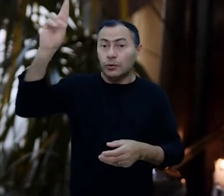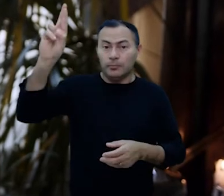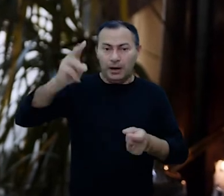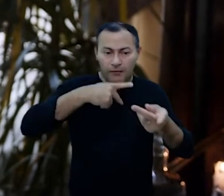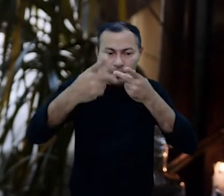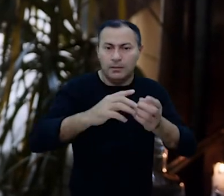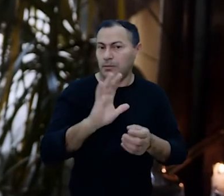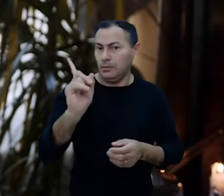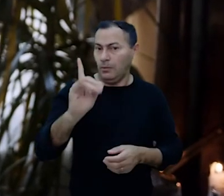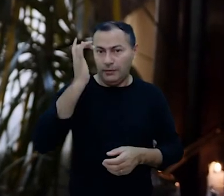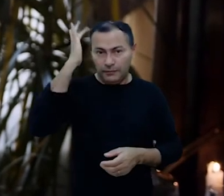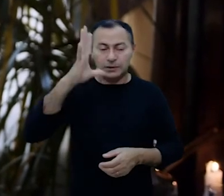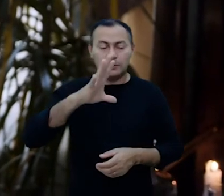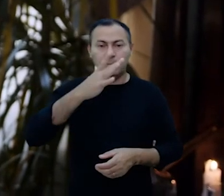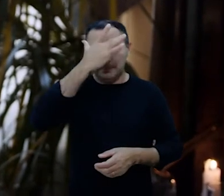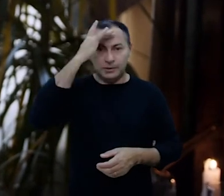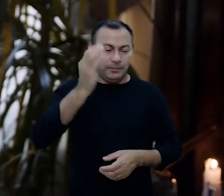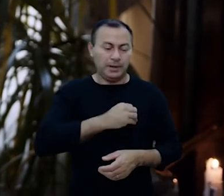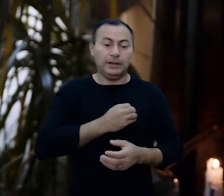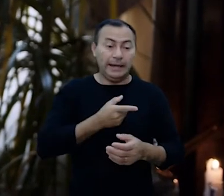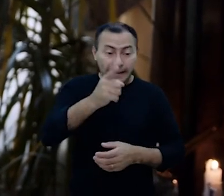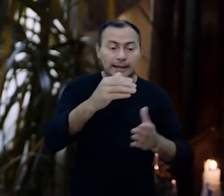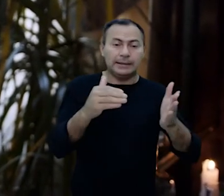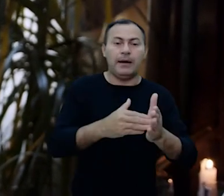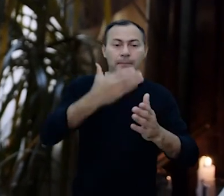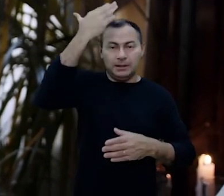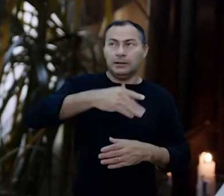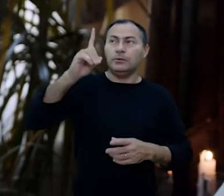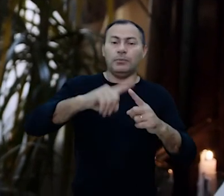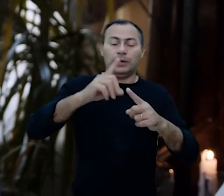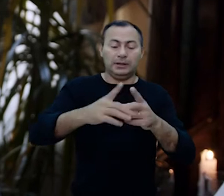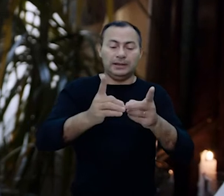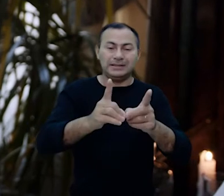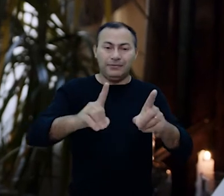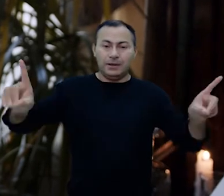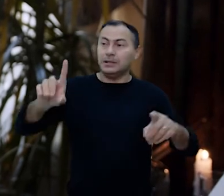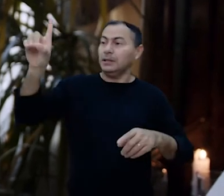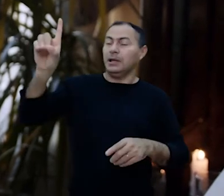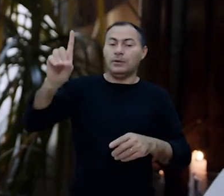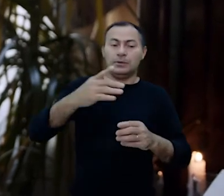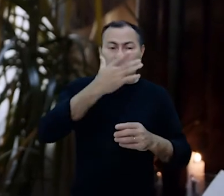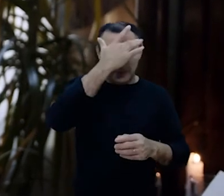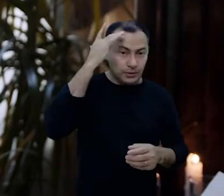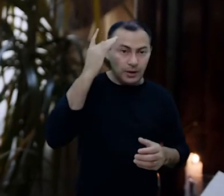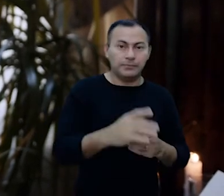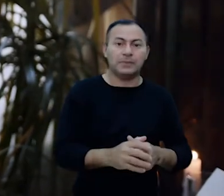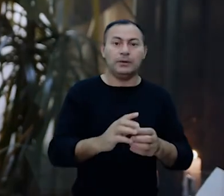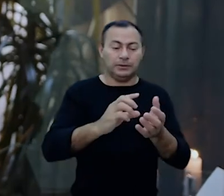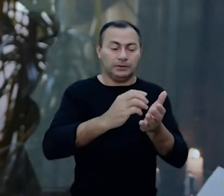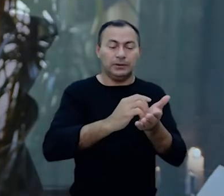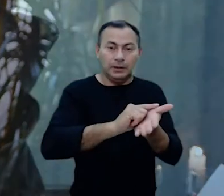Ele diz, não é fácil para o homem pecador ir até a presença de Deus, porque existe o divórcio entre Deus e o homem em Gênesis 3.